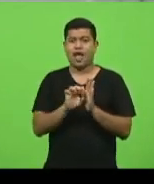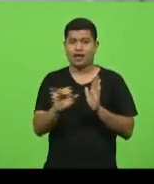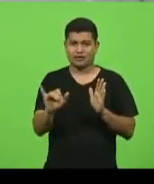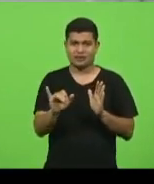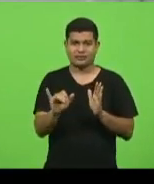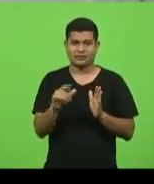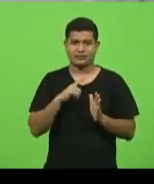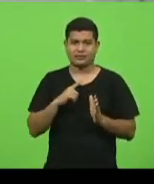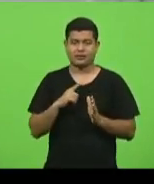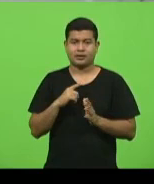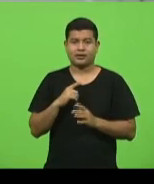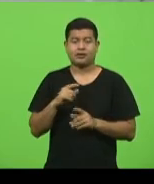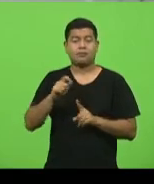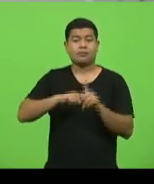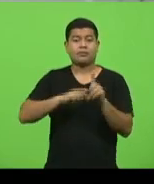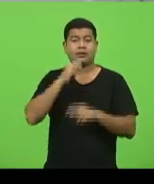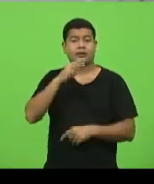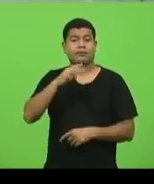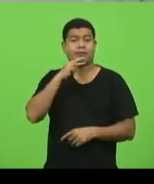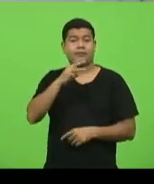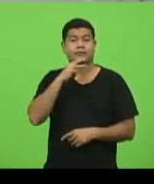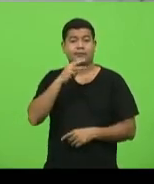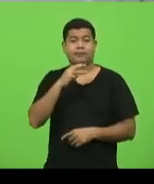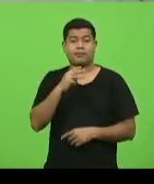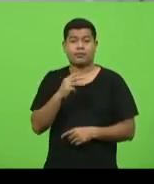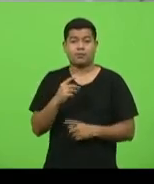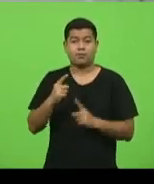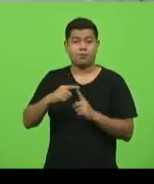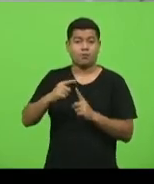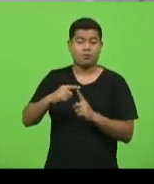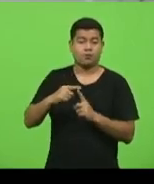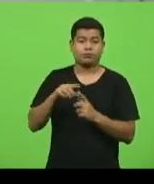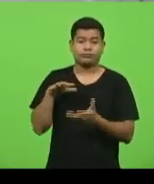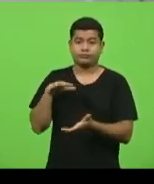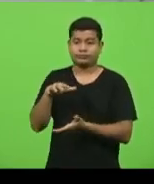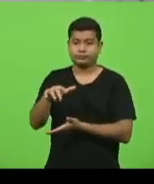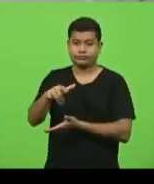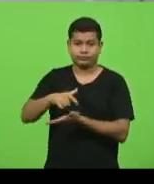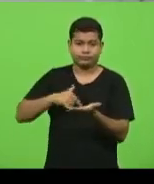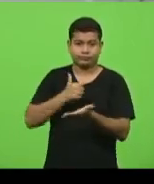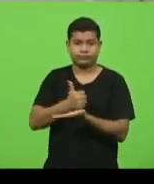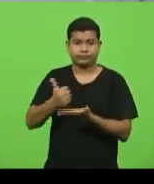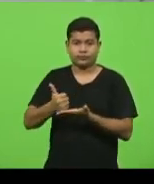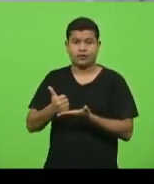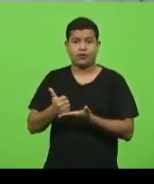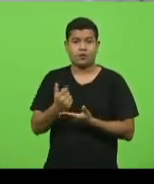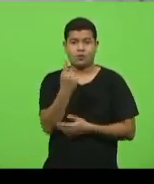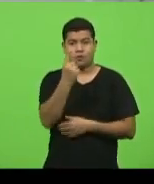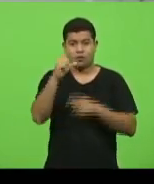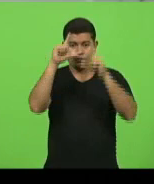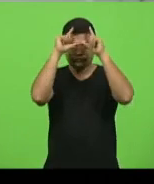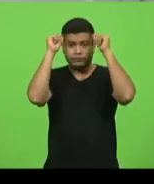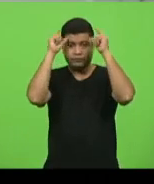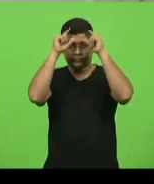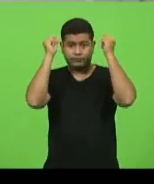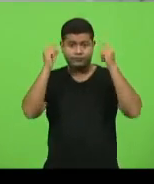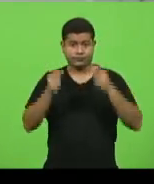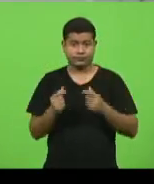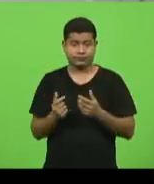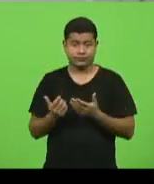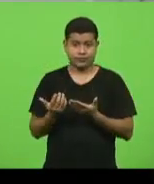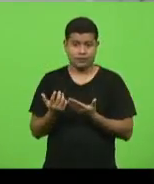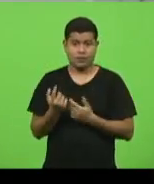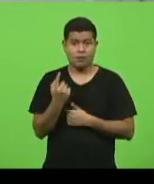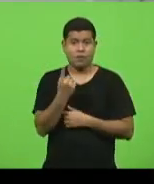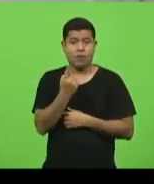março deste ano, um edital para a contratação de um enfermeiro, quero ressaltar